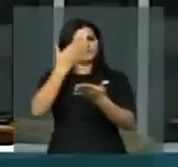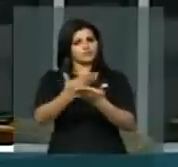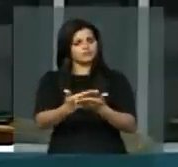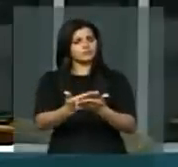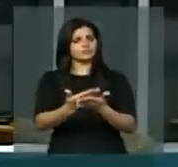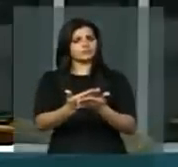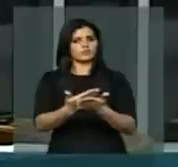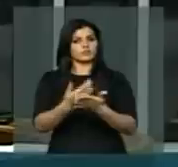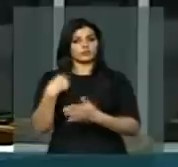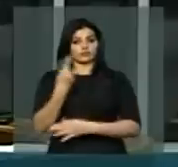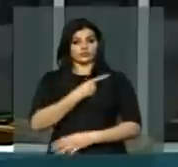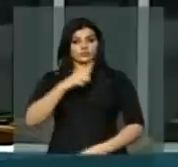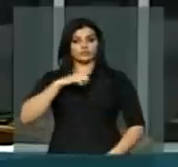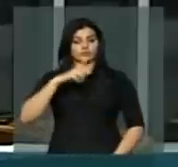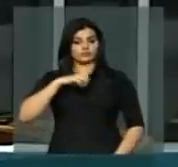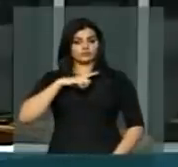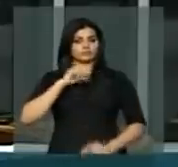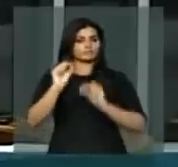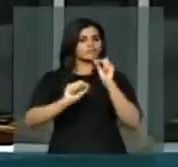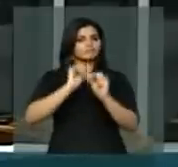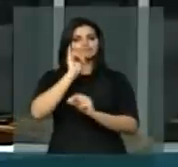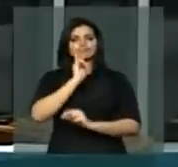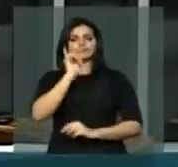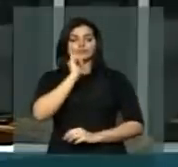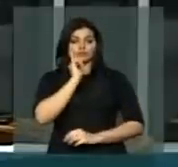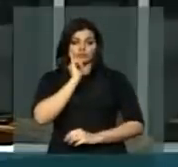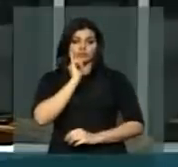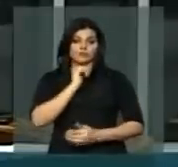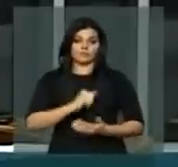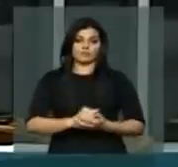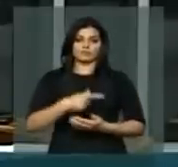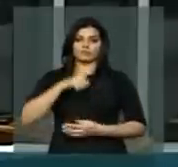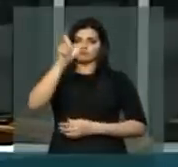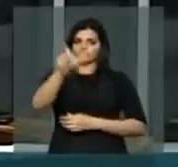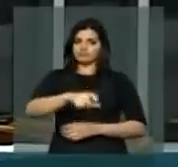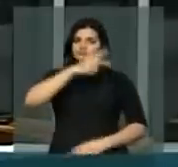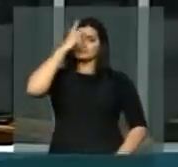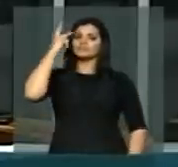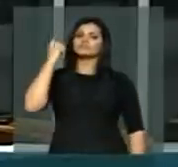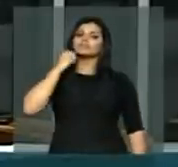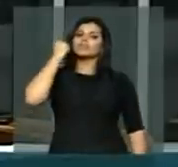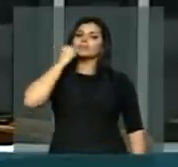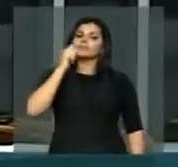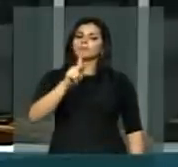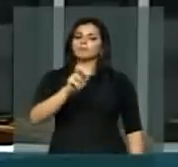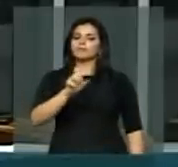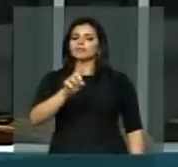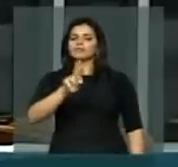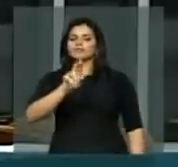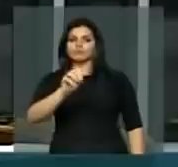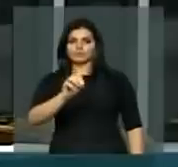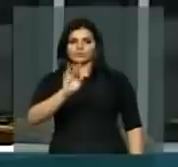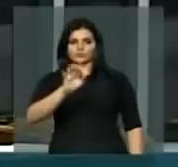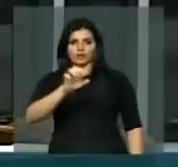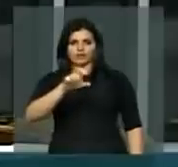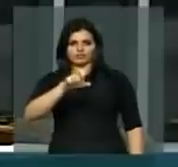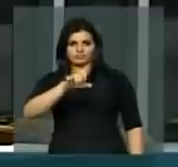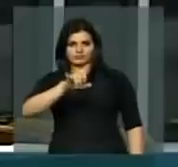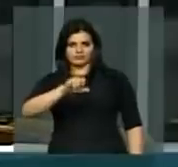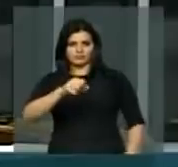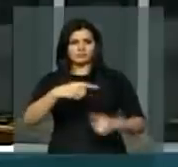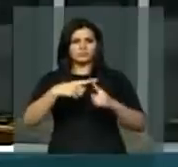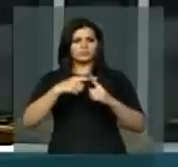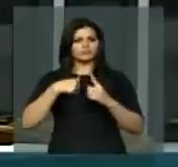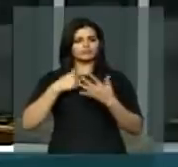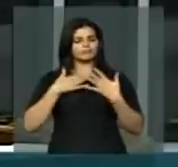que nós temos no ilustre senador Pedro Taques. Pelo seu